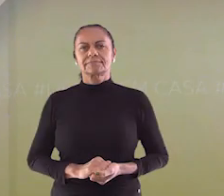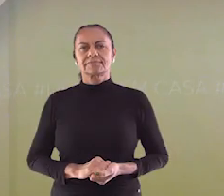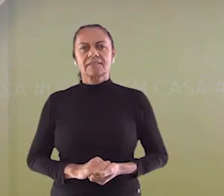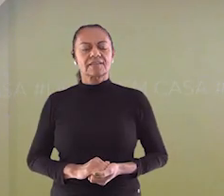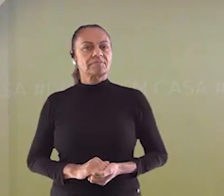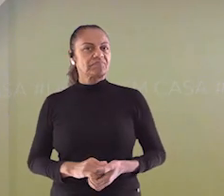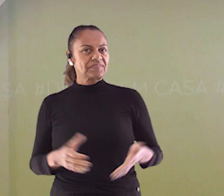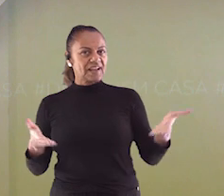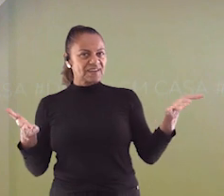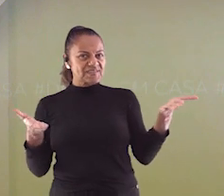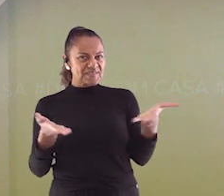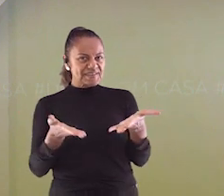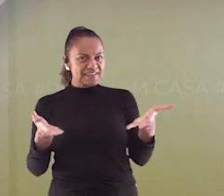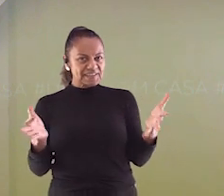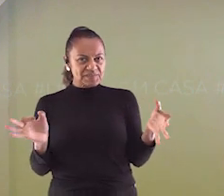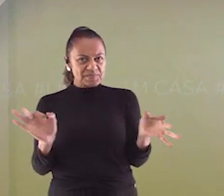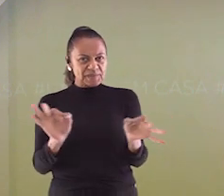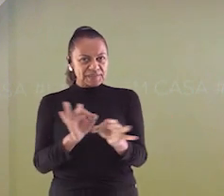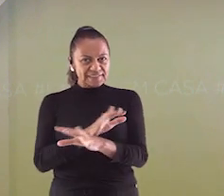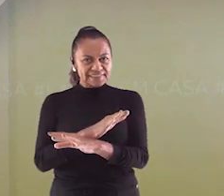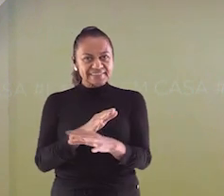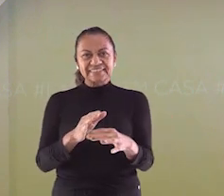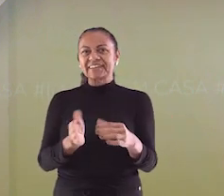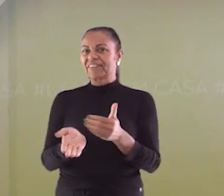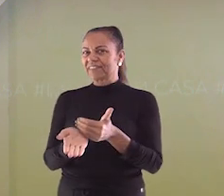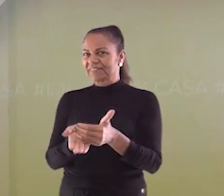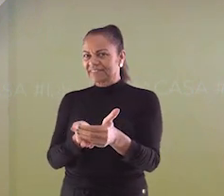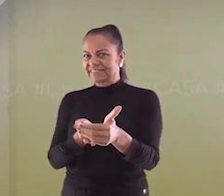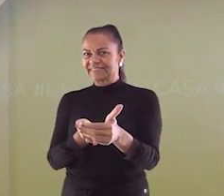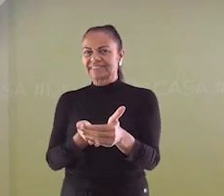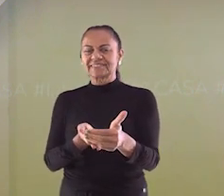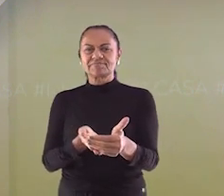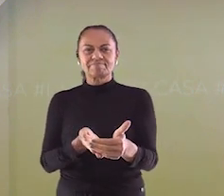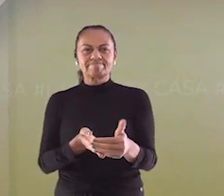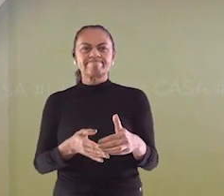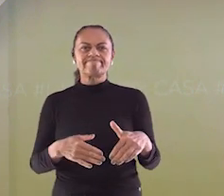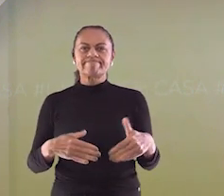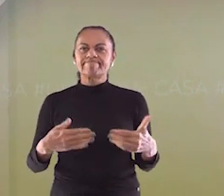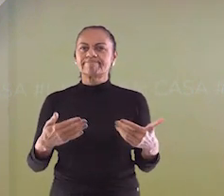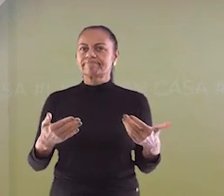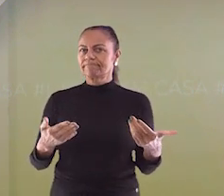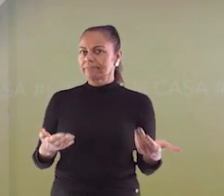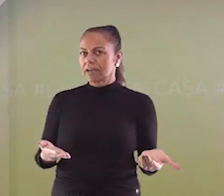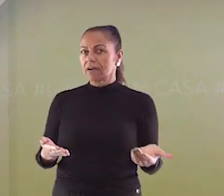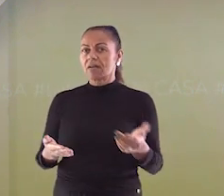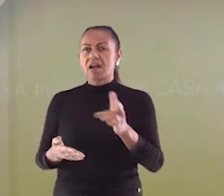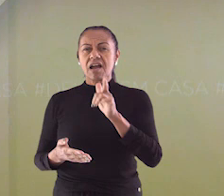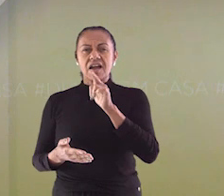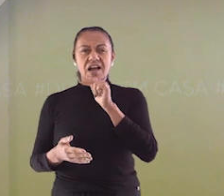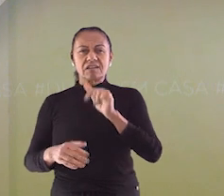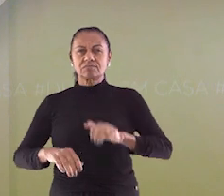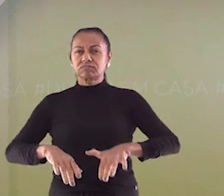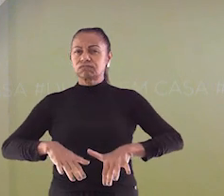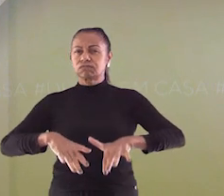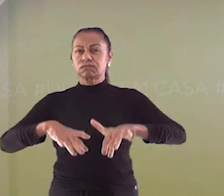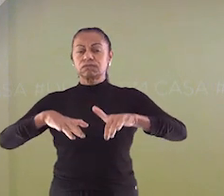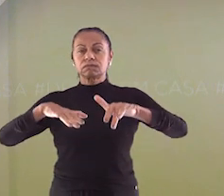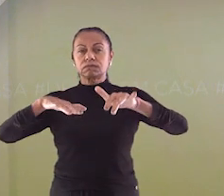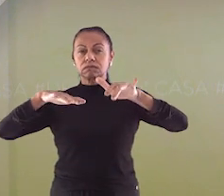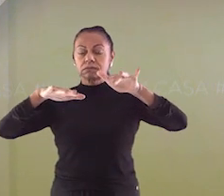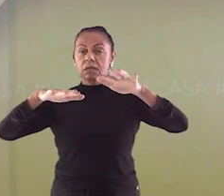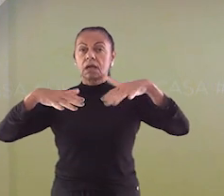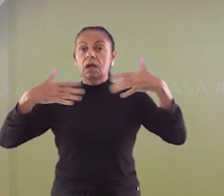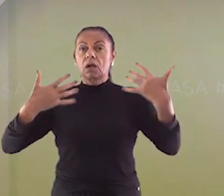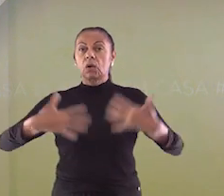Agora sim, tudo pronto? Então vamos começar. O drama das enchentes, vividos por muitos brasileiros,